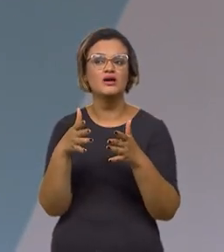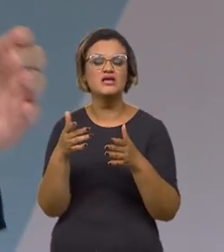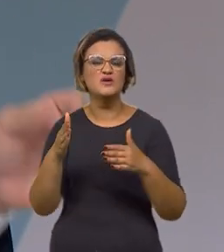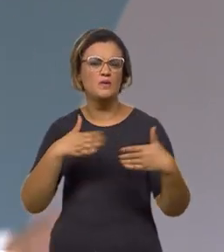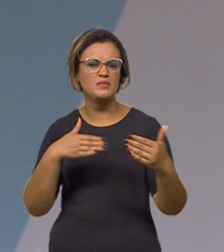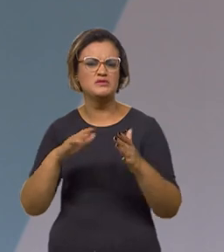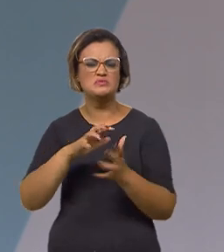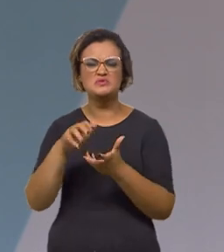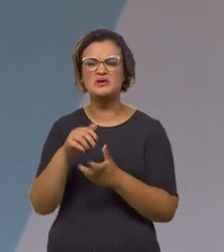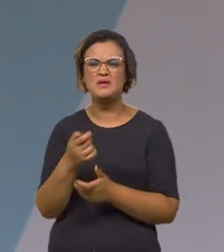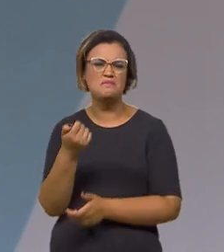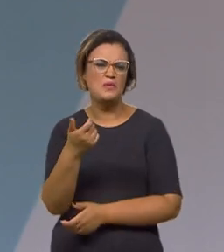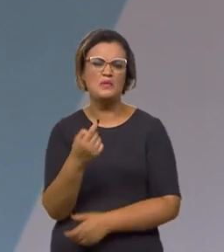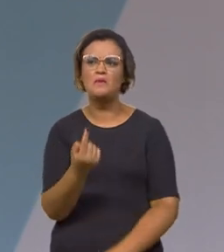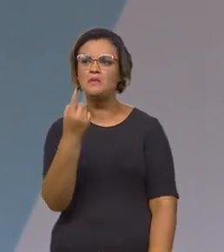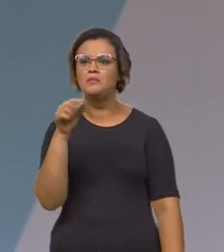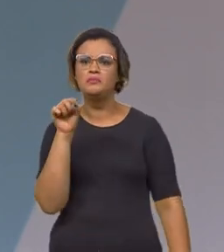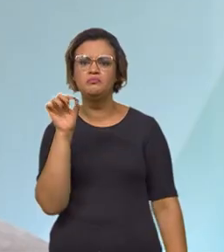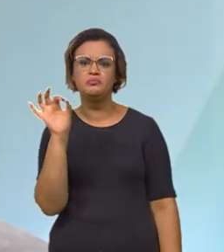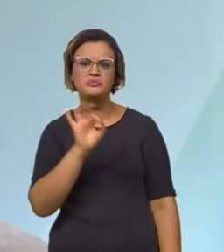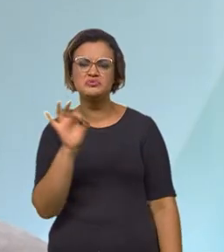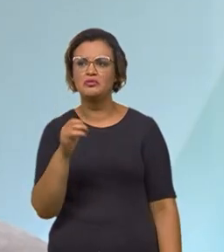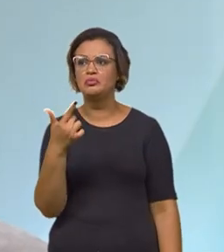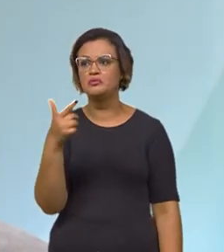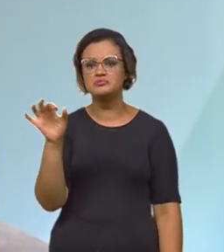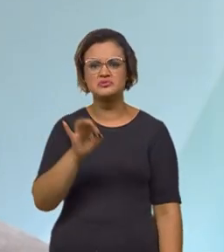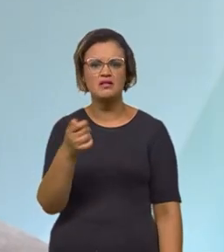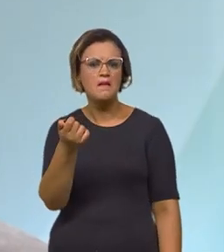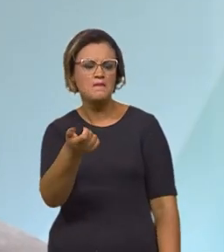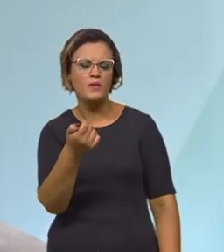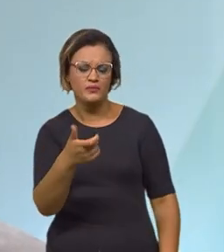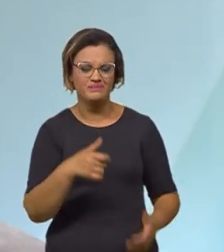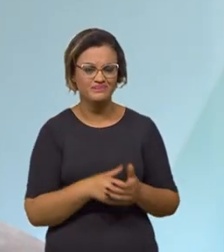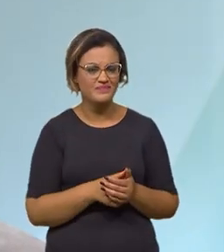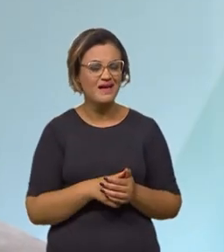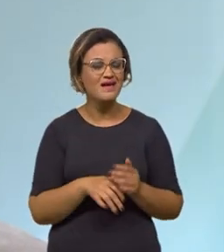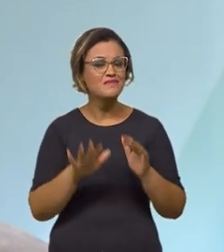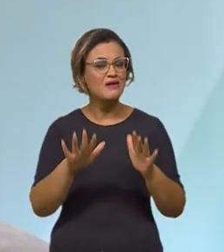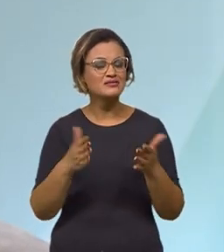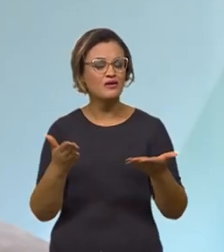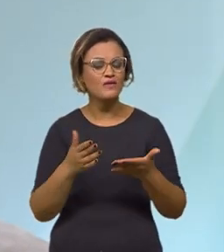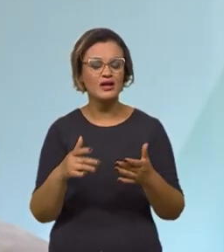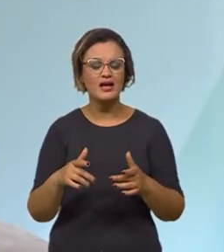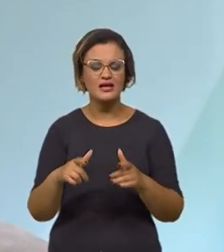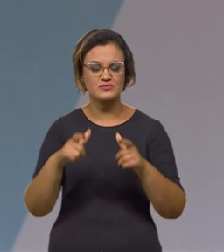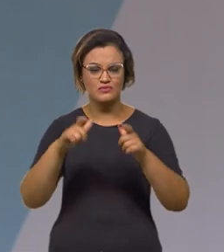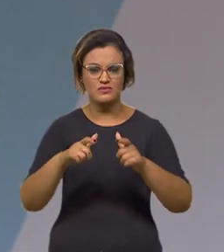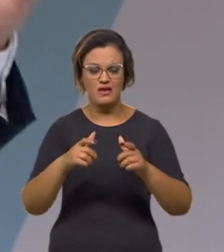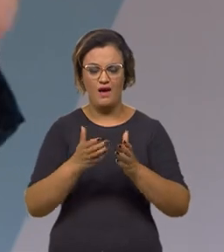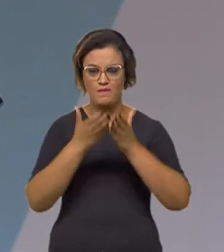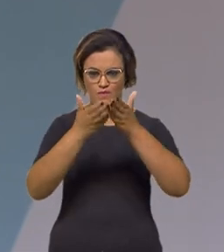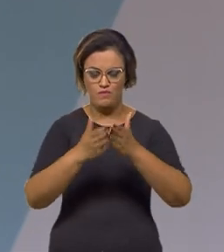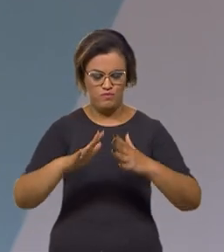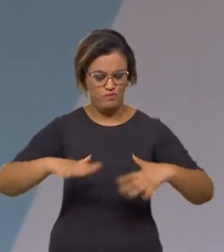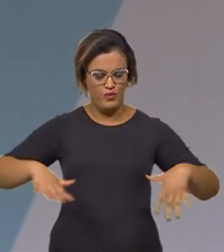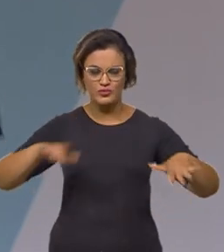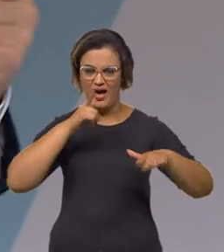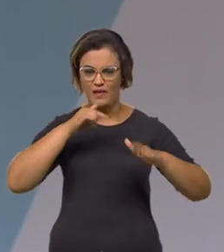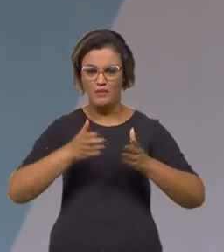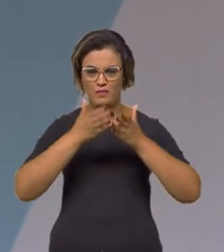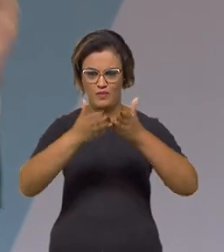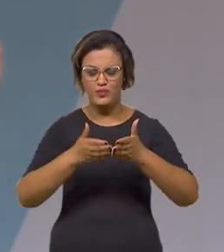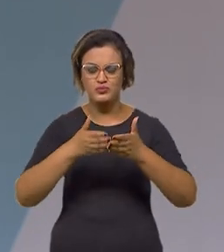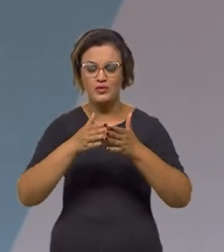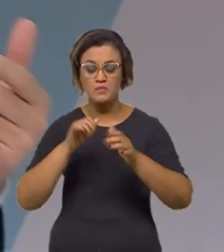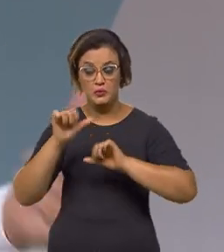1%, 2%. O senhor considera que, com a privatização desses portos, a participação do Brasil no comércio exterior